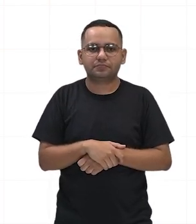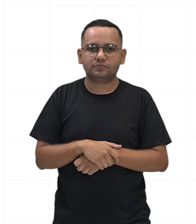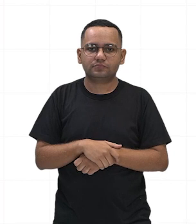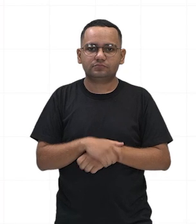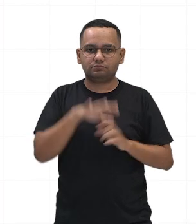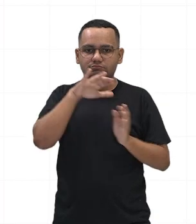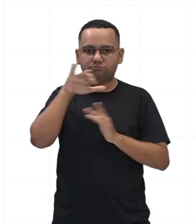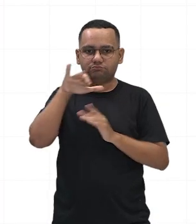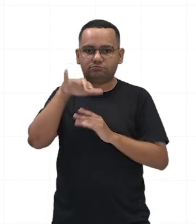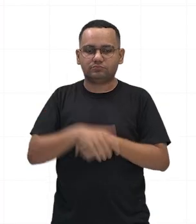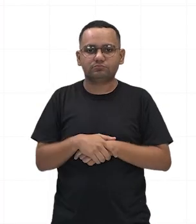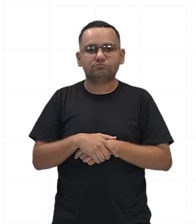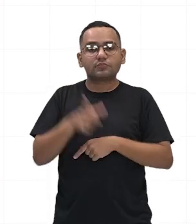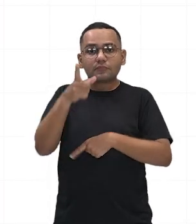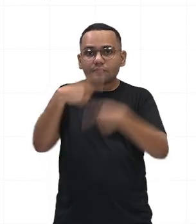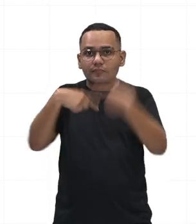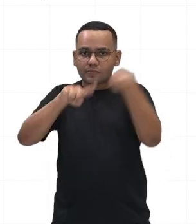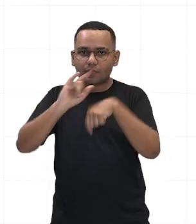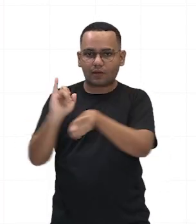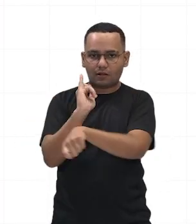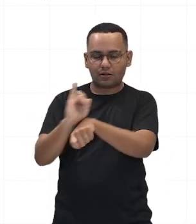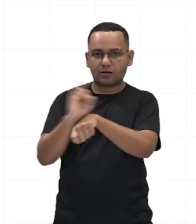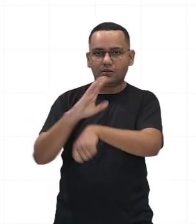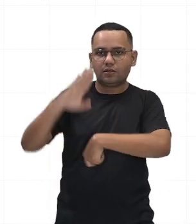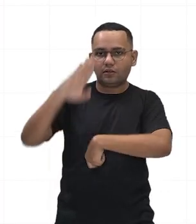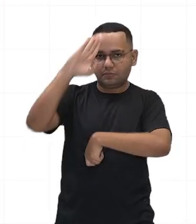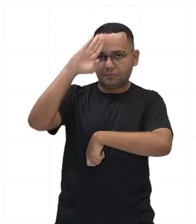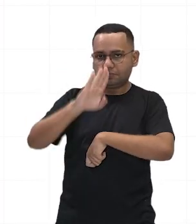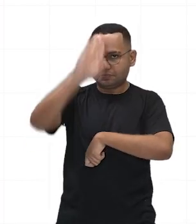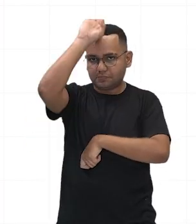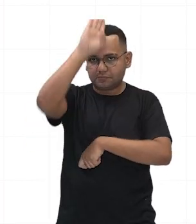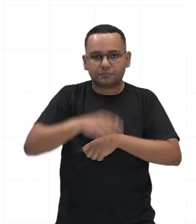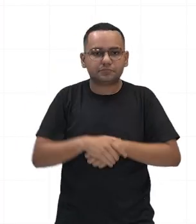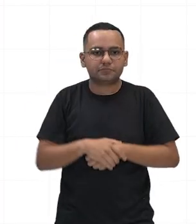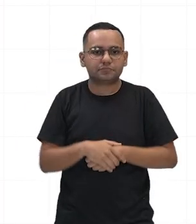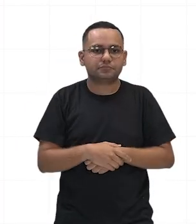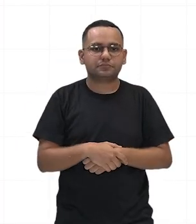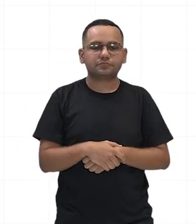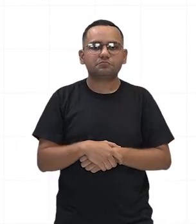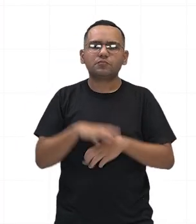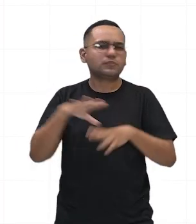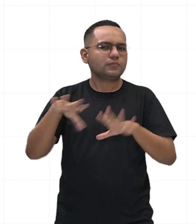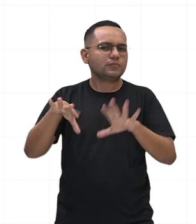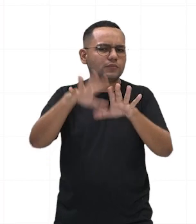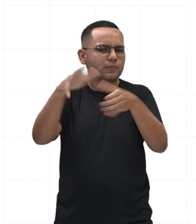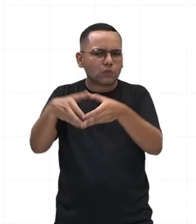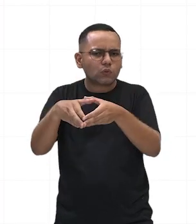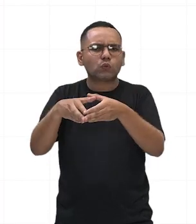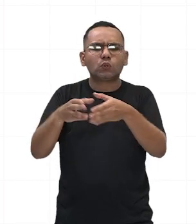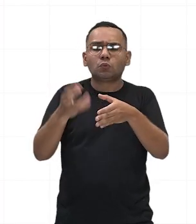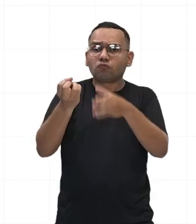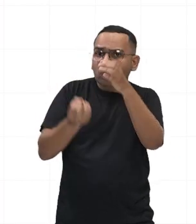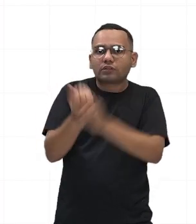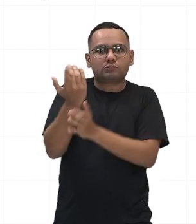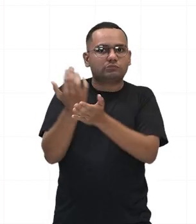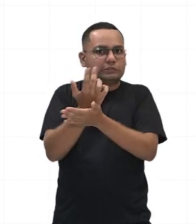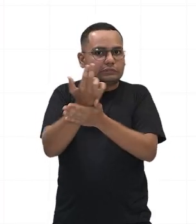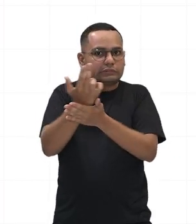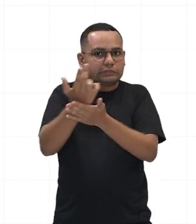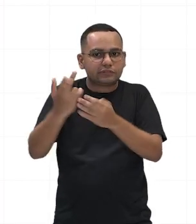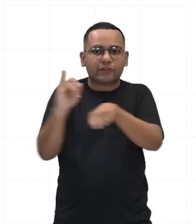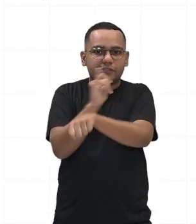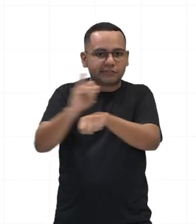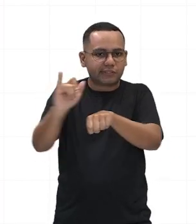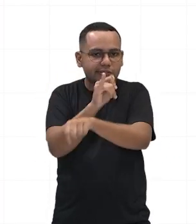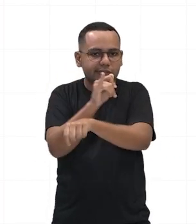toda essa expansão. Os romanos foram os criadores de várias táticas, equipamentos e armas